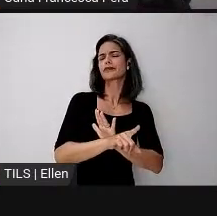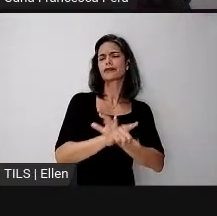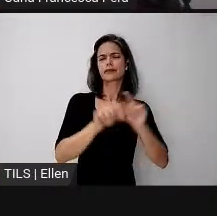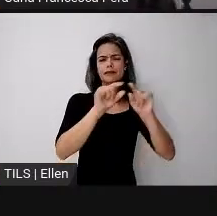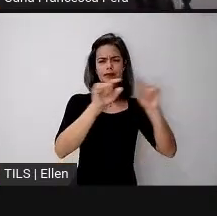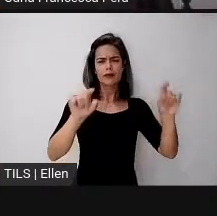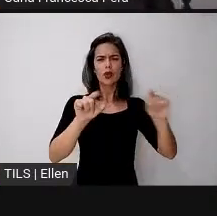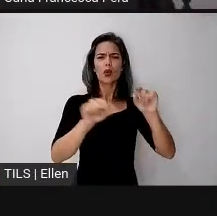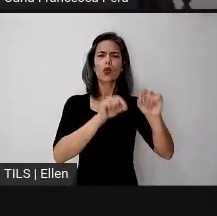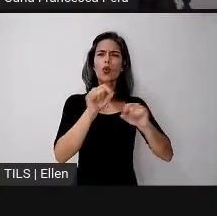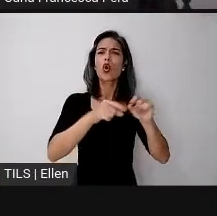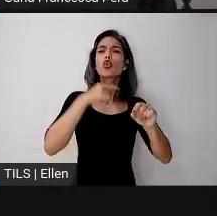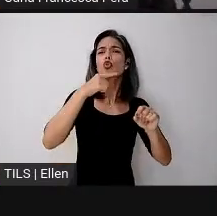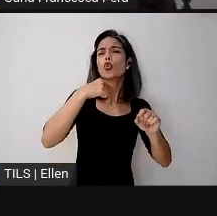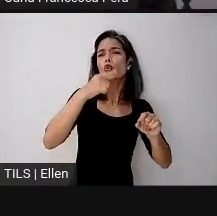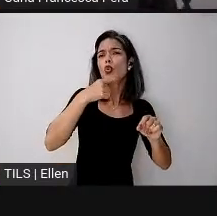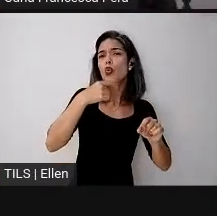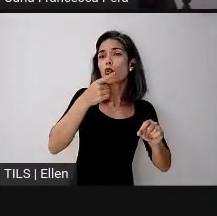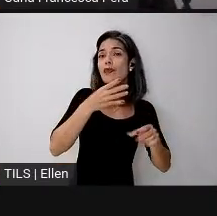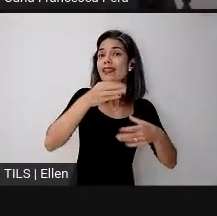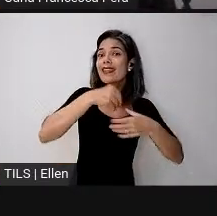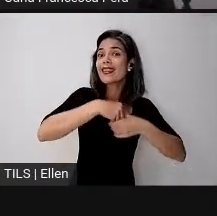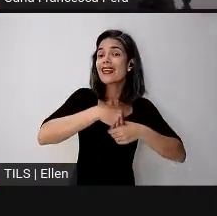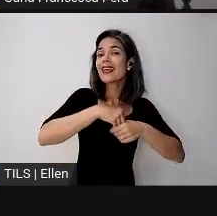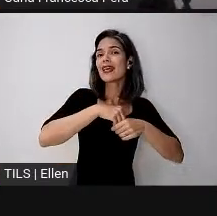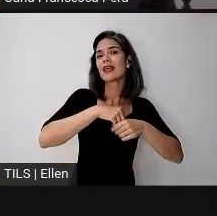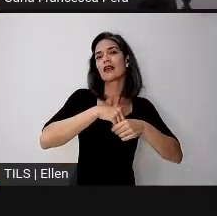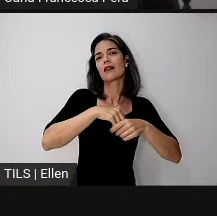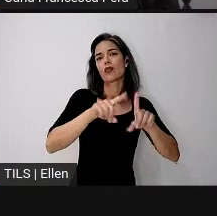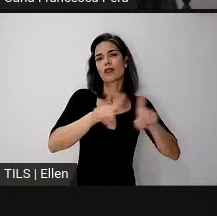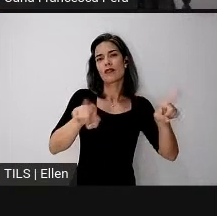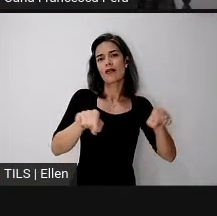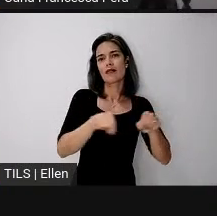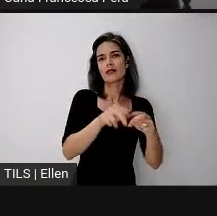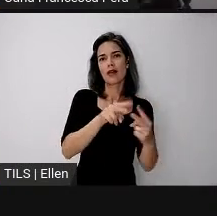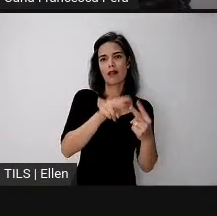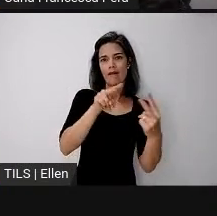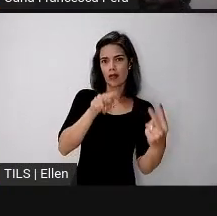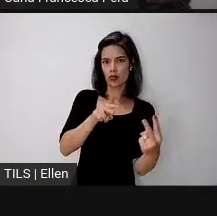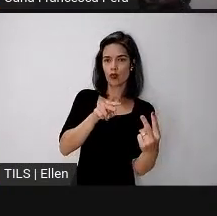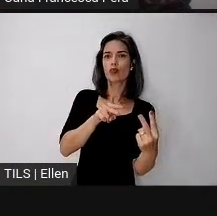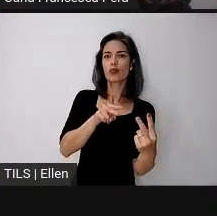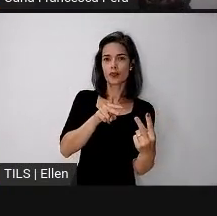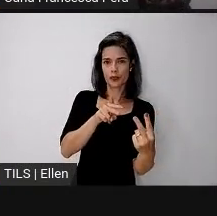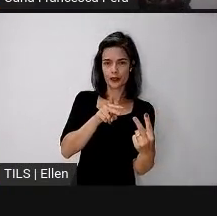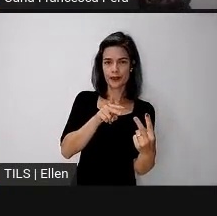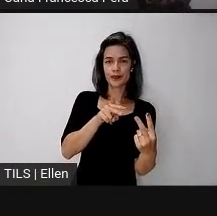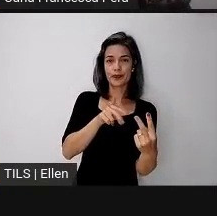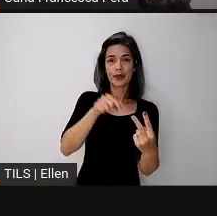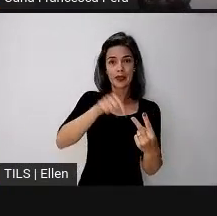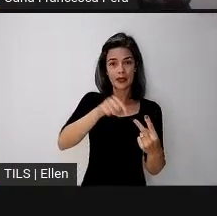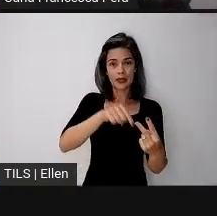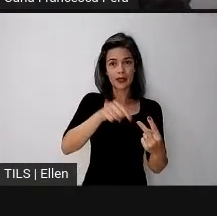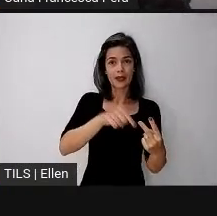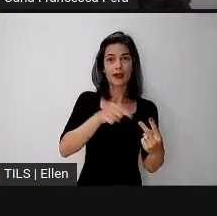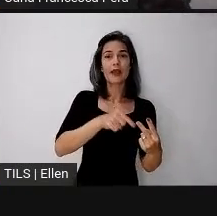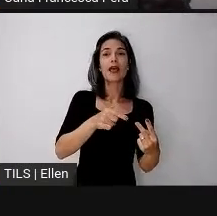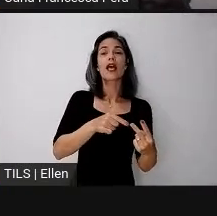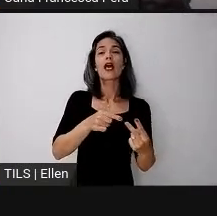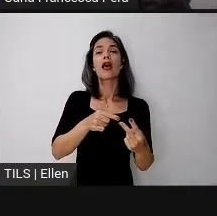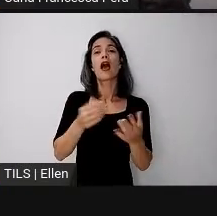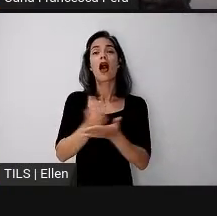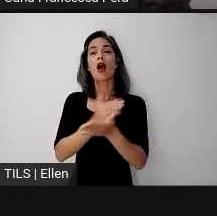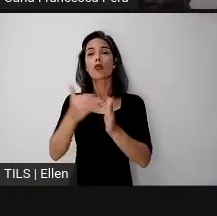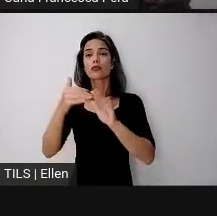sala, dúvidas dentro da sala virtual. Nesses tutoriais aqui também nós